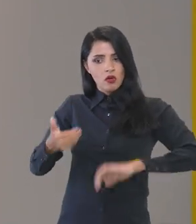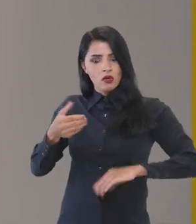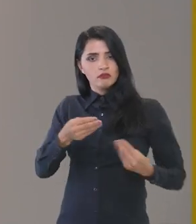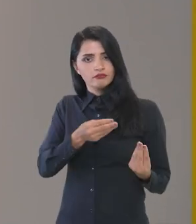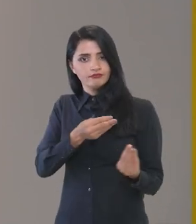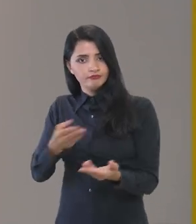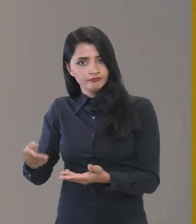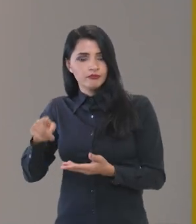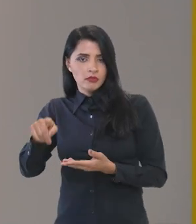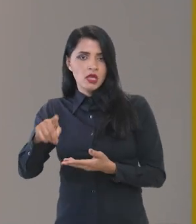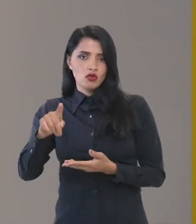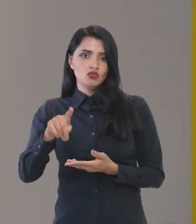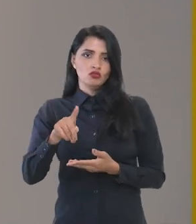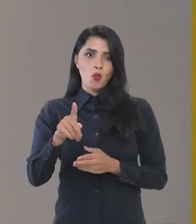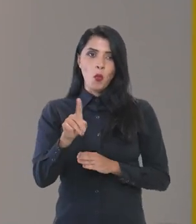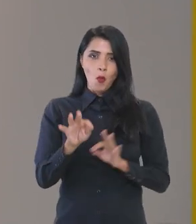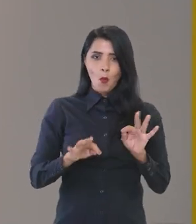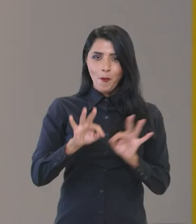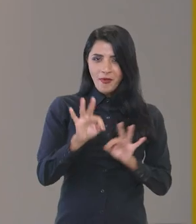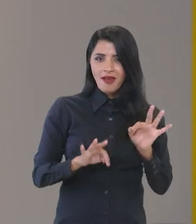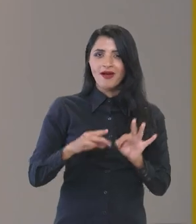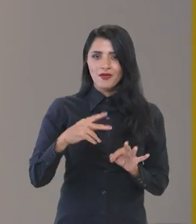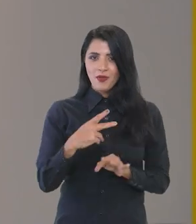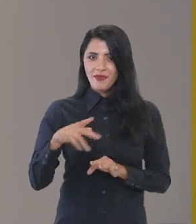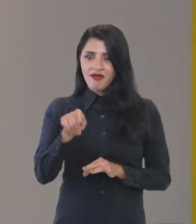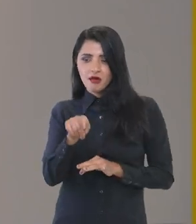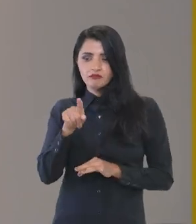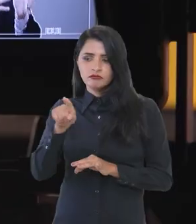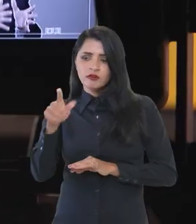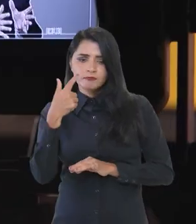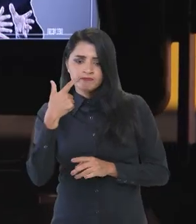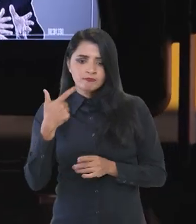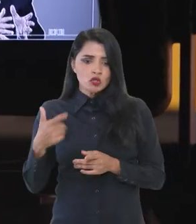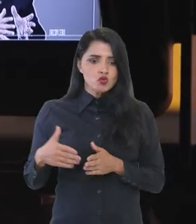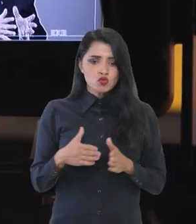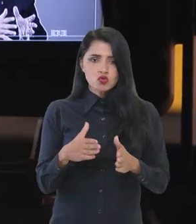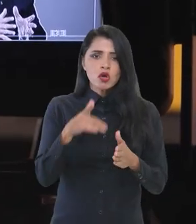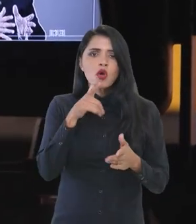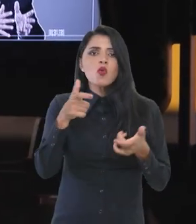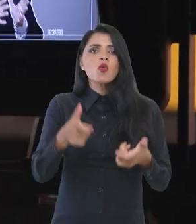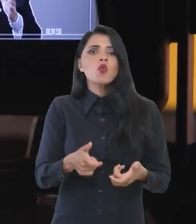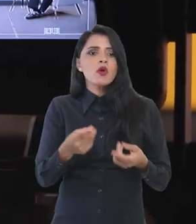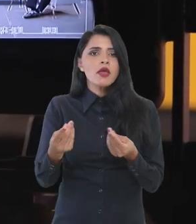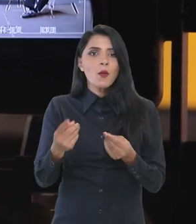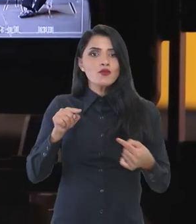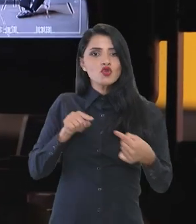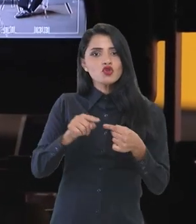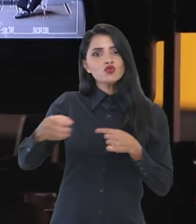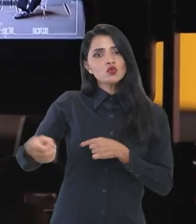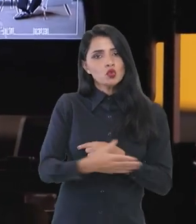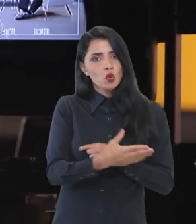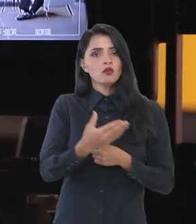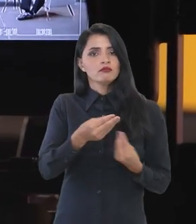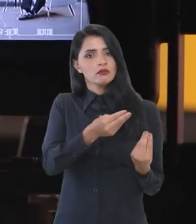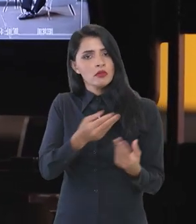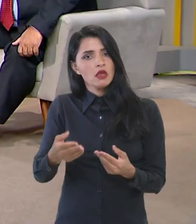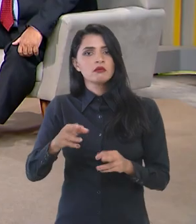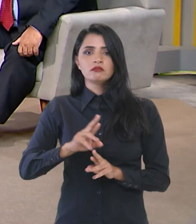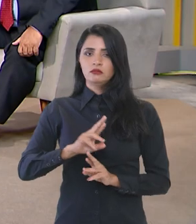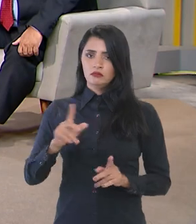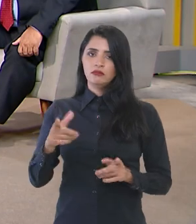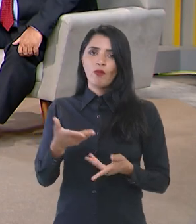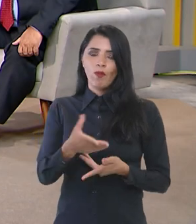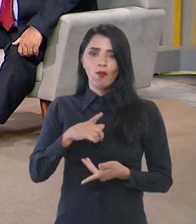plurianual que vai redirecionar a máquina pública para objetivos novos e para entregas diferentes.